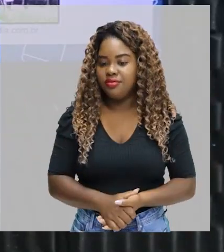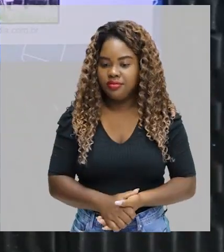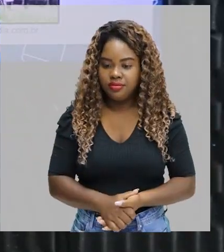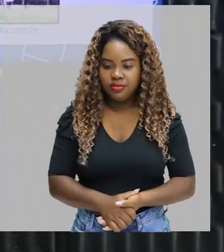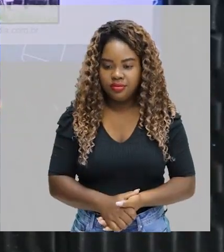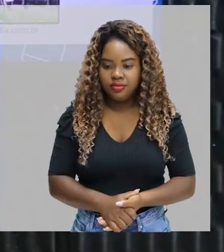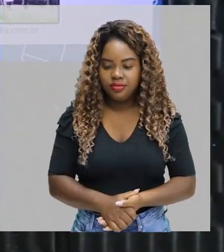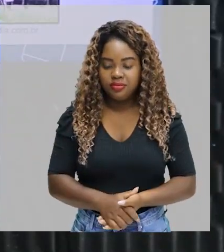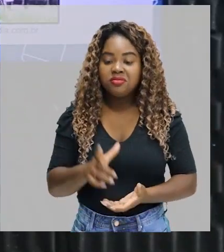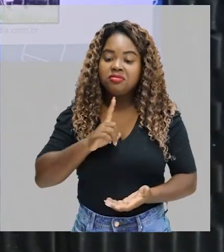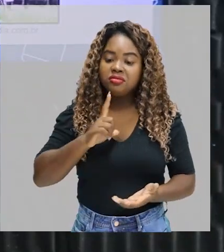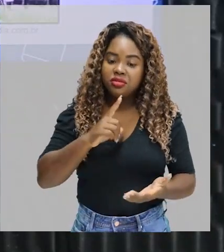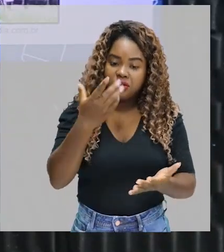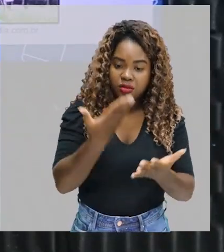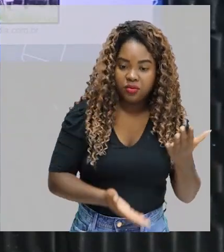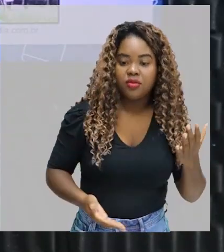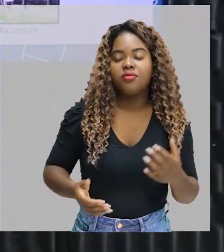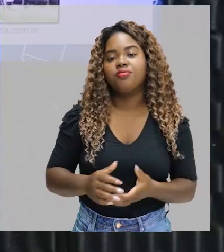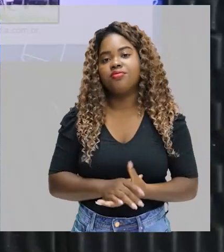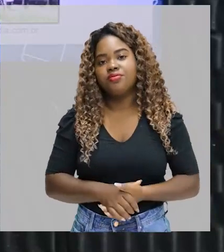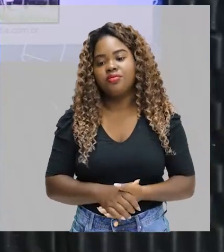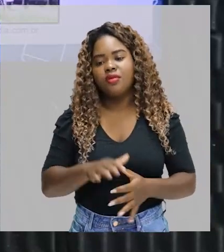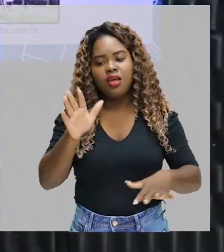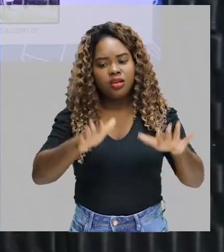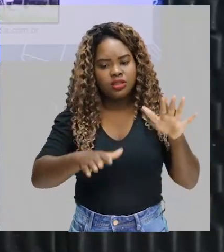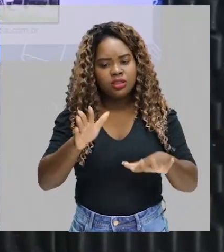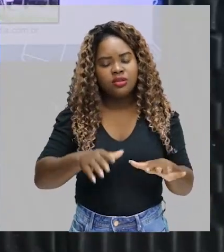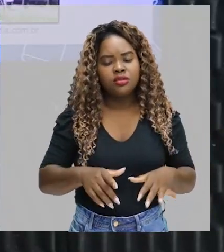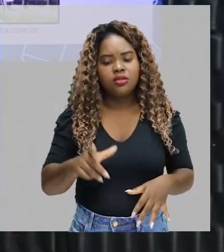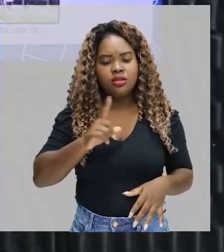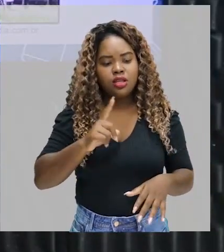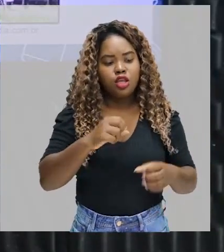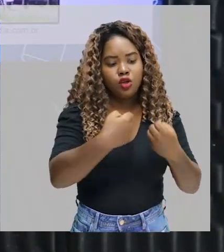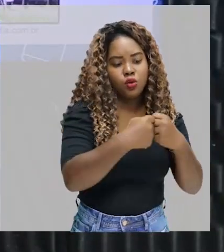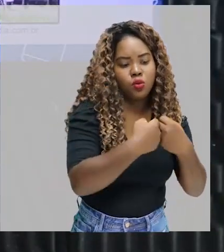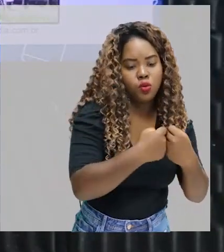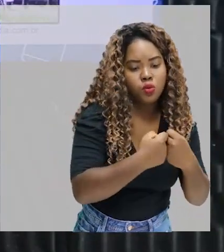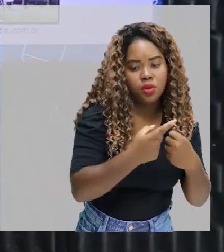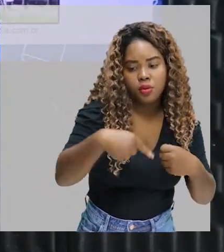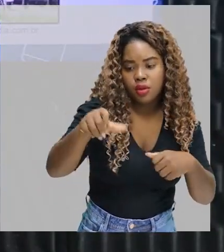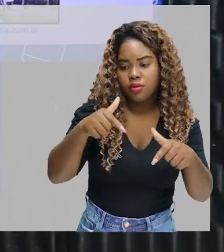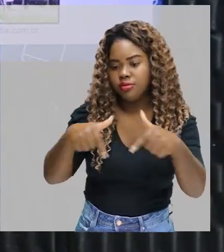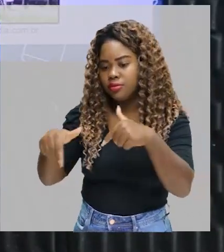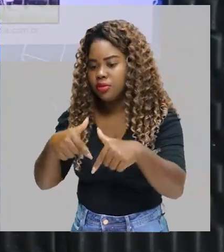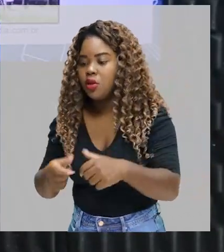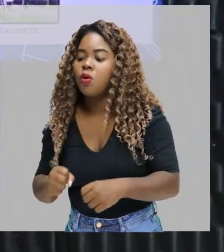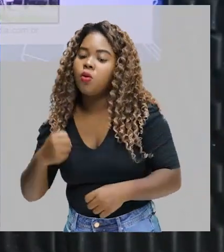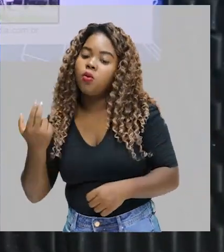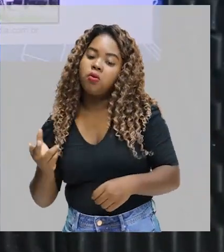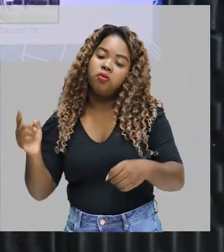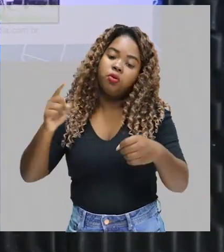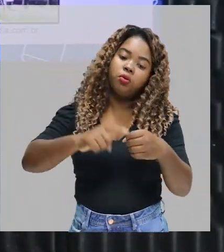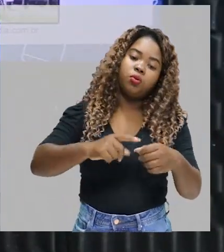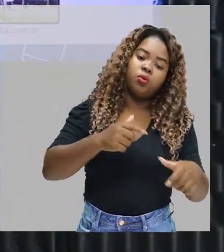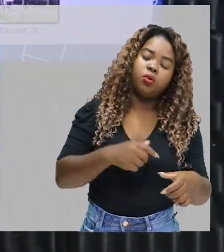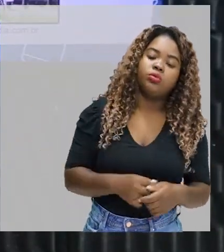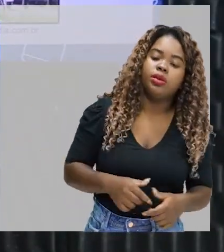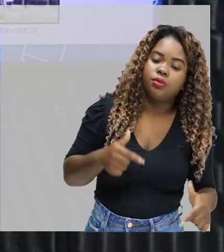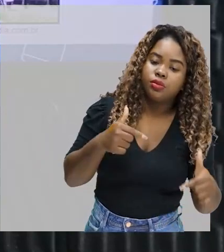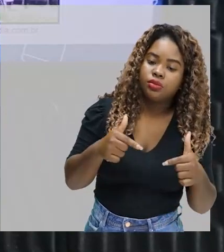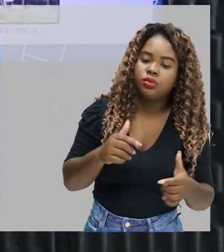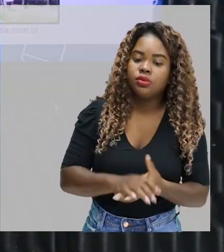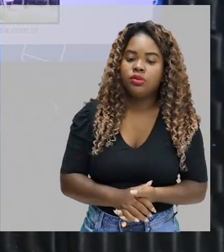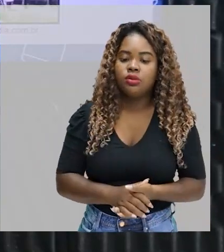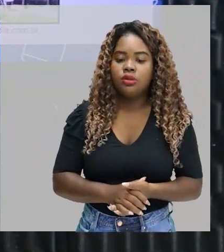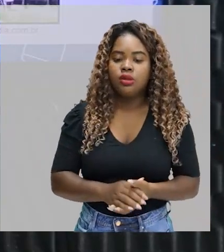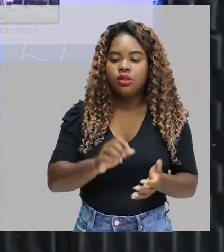Tem um gasto calórico maior. Às vezes, você pegar um ônibus, por exemplo, para você ir para o serviço ou voltar, e você ali descer uma